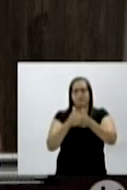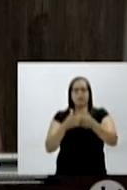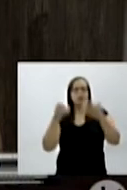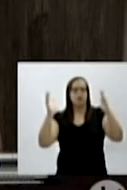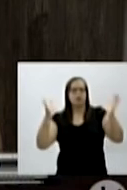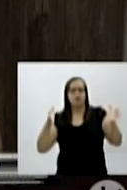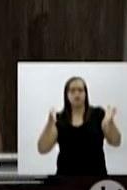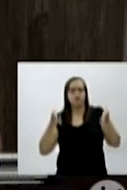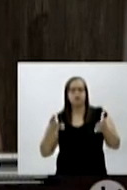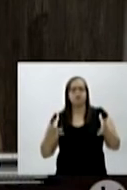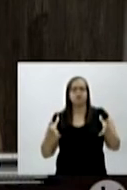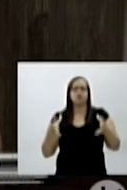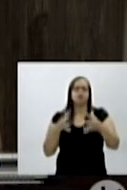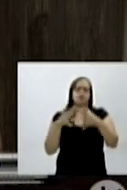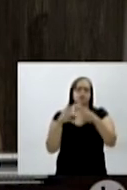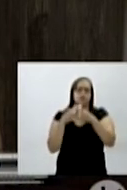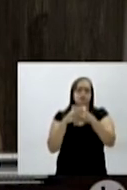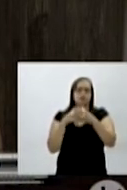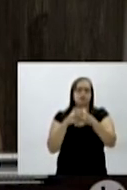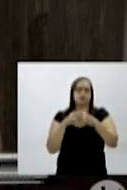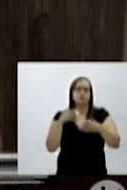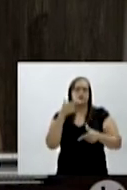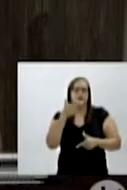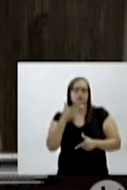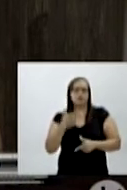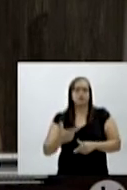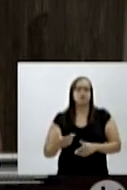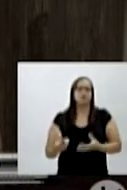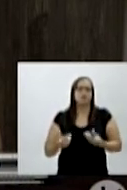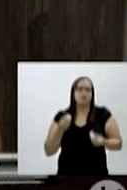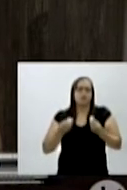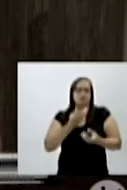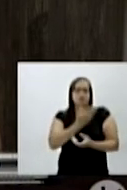nós somos grandes amigas, além de ser professora e aluna, né? Que viramos amigas hoje.